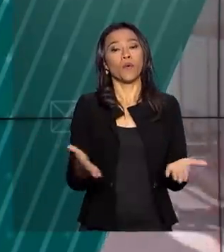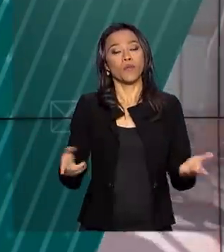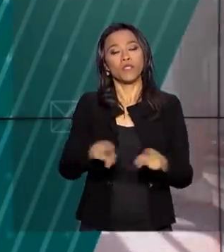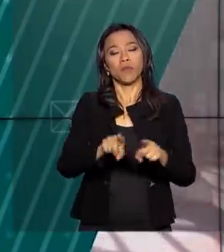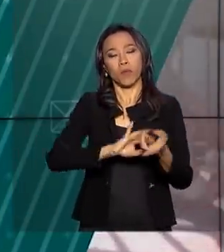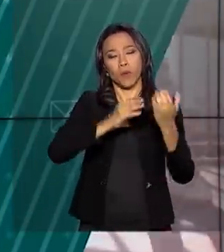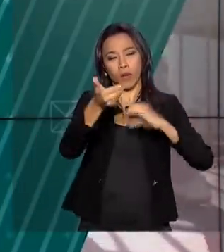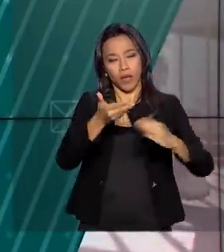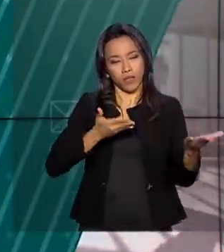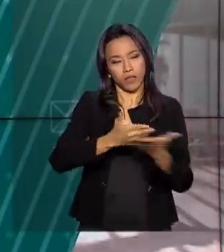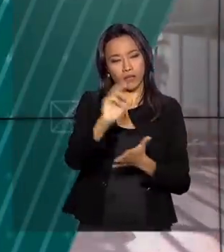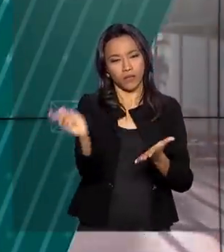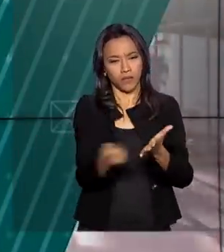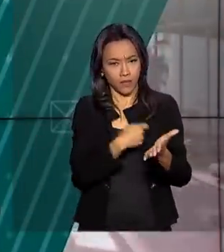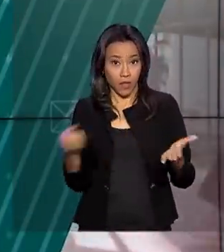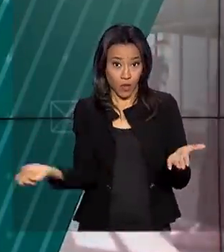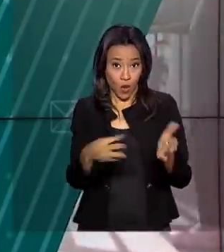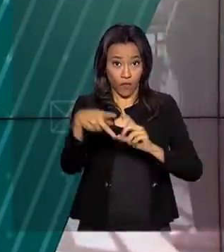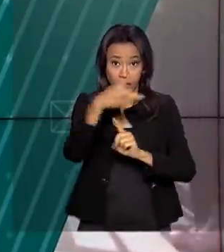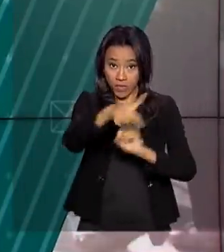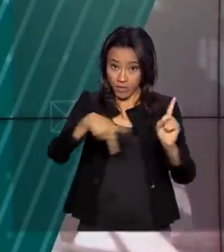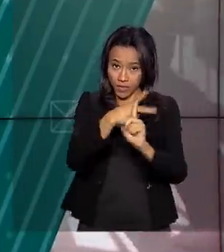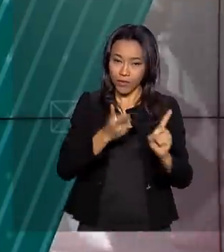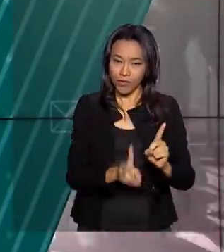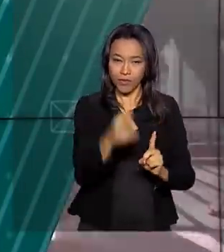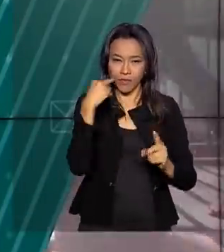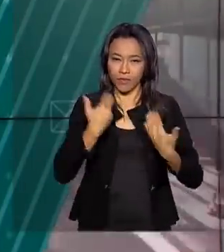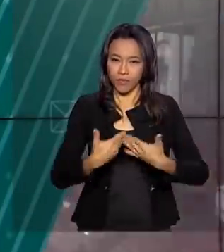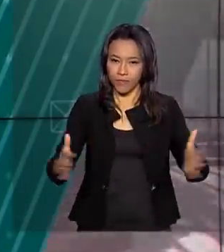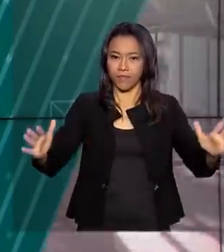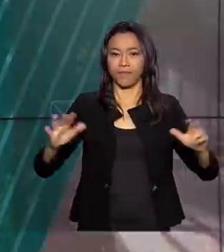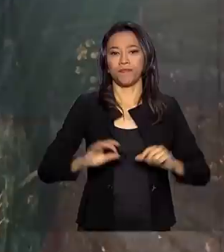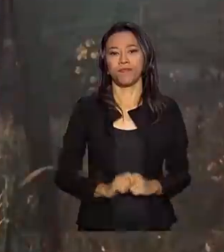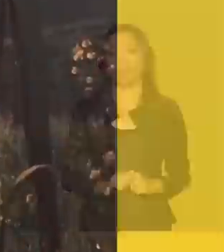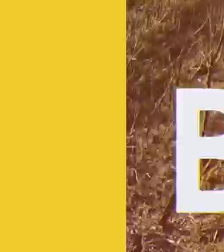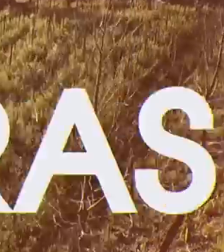Previdência. Fique com a gente, o Brasil em Dia já está no ar.